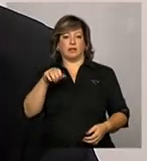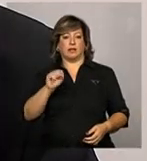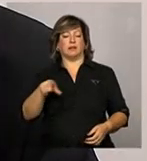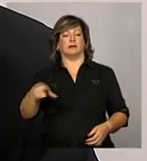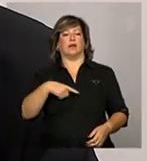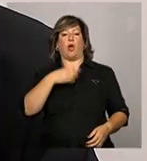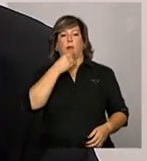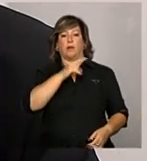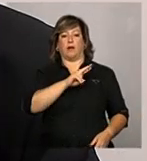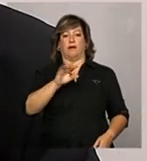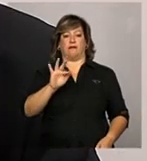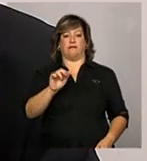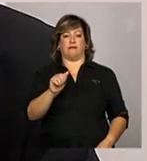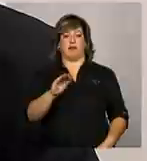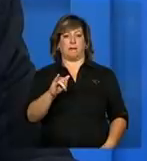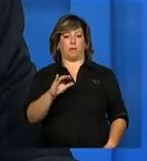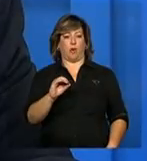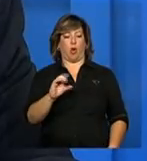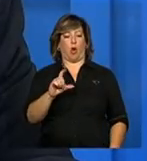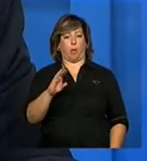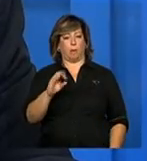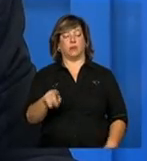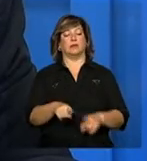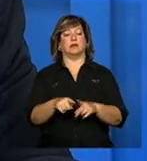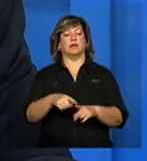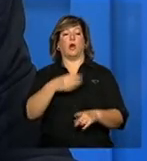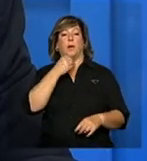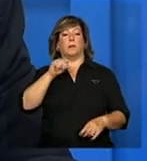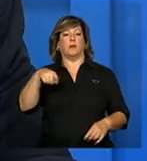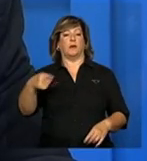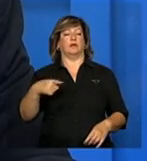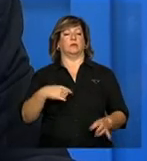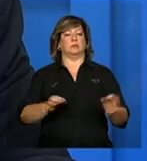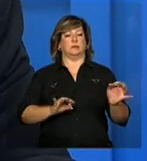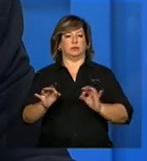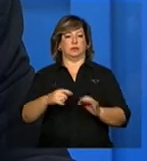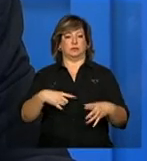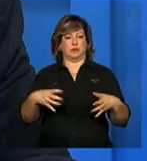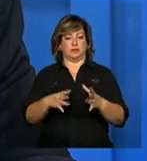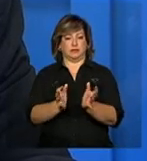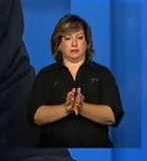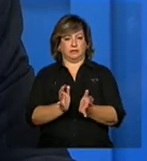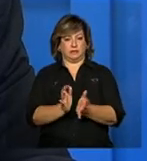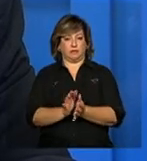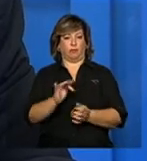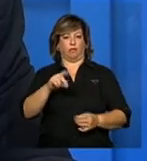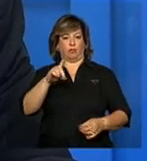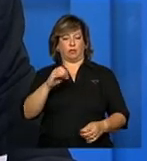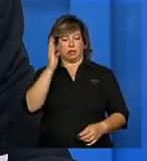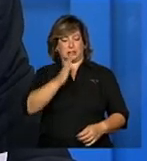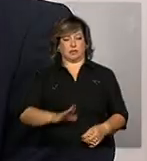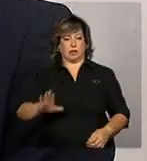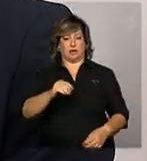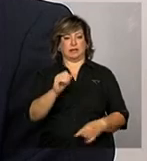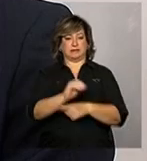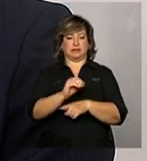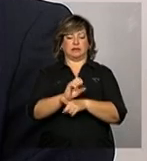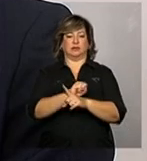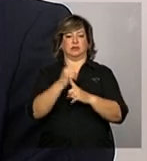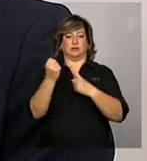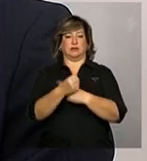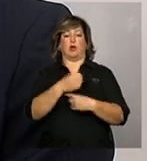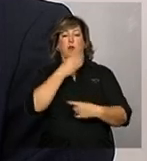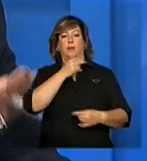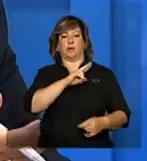Lobo, e também o assessor da diretoria executiva do Fundo Nacional de Assistência Social do MDS, Alain Camelo.